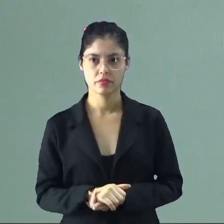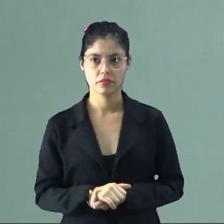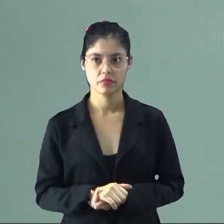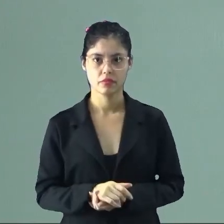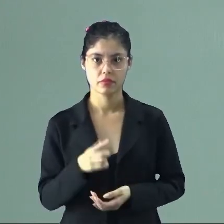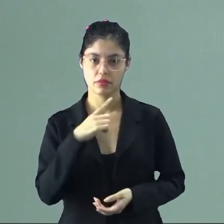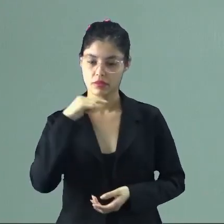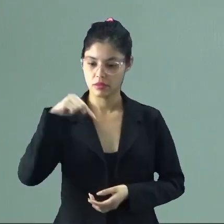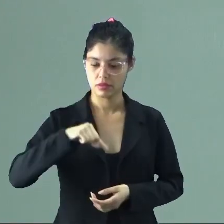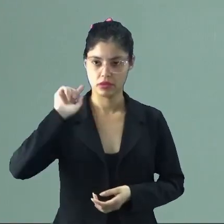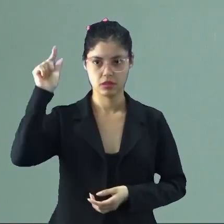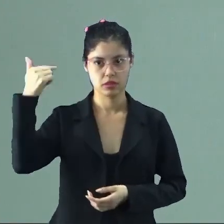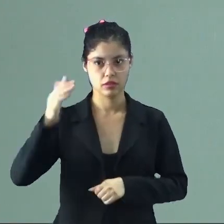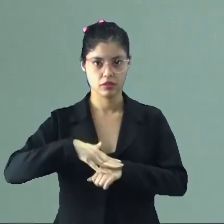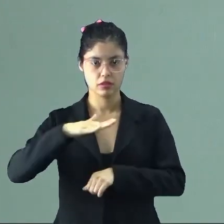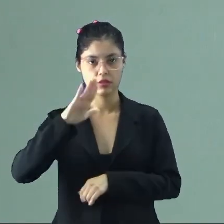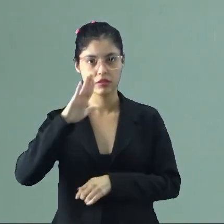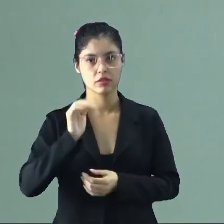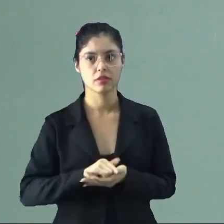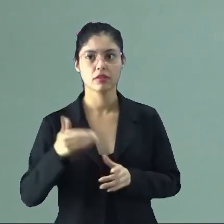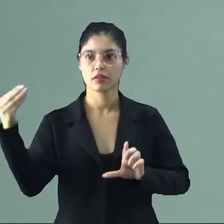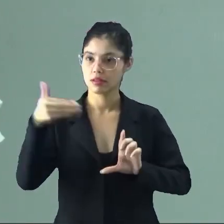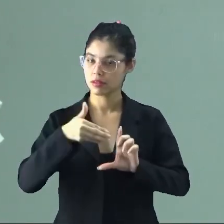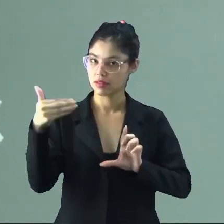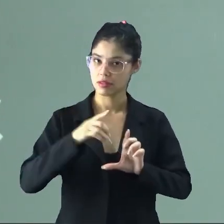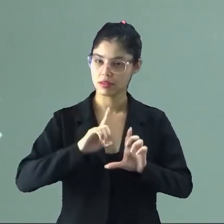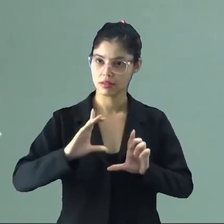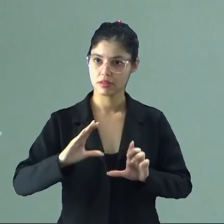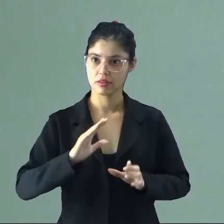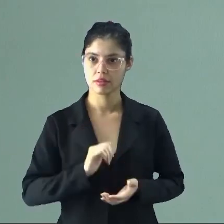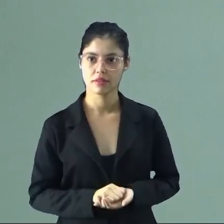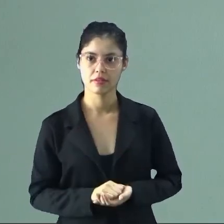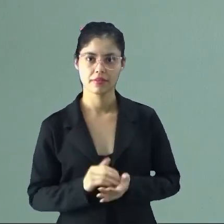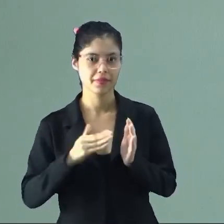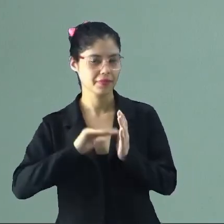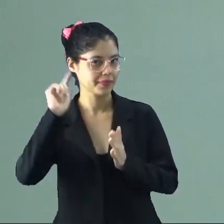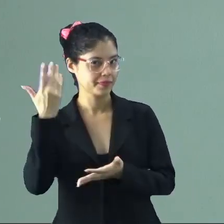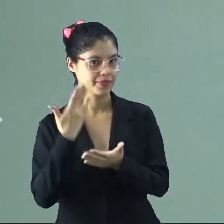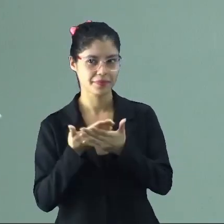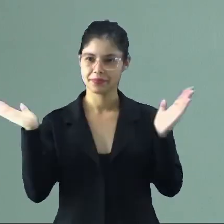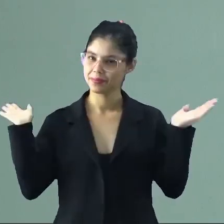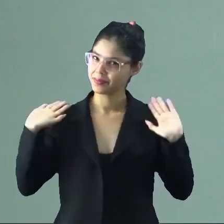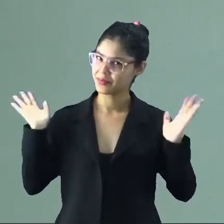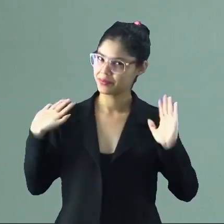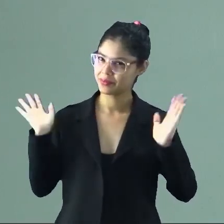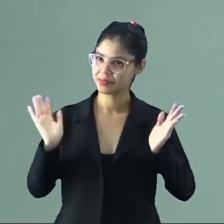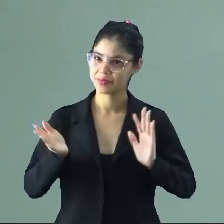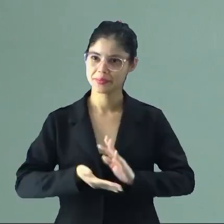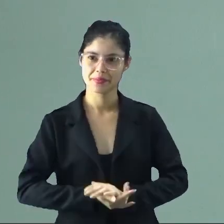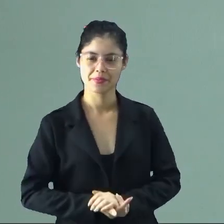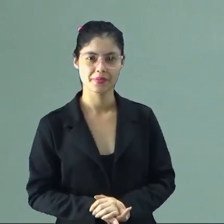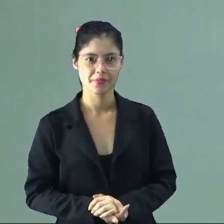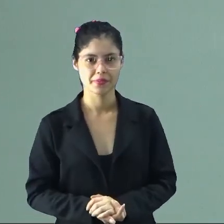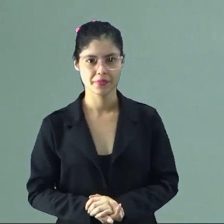Para ter acesso a esse e demais conteúdos, acesse a plataforma Eduque. Até a próxima aula. Tchau, tchau.